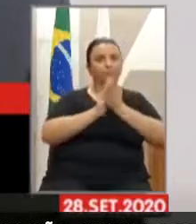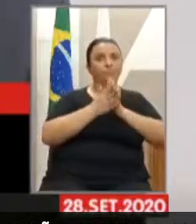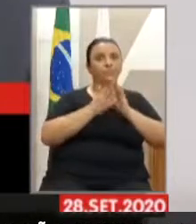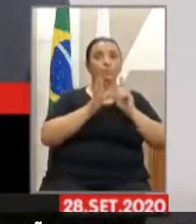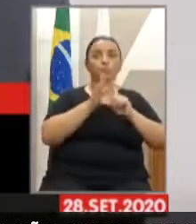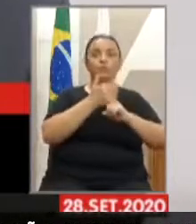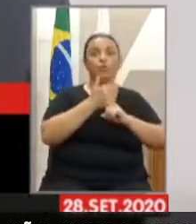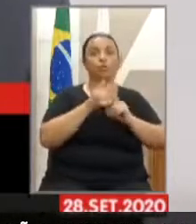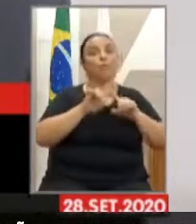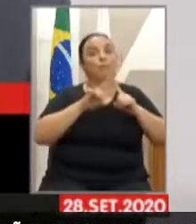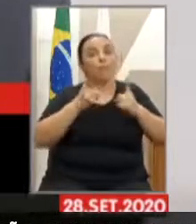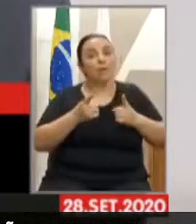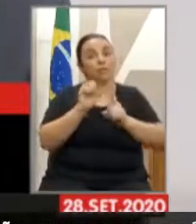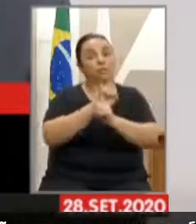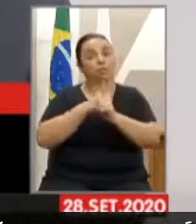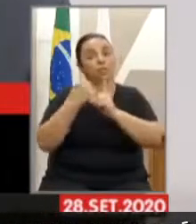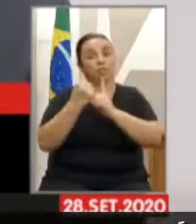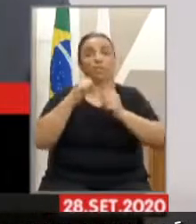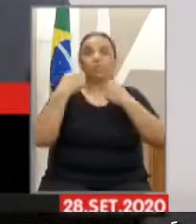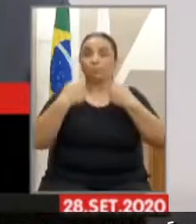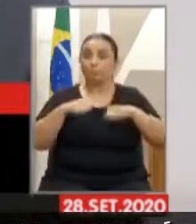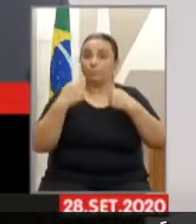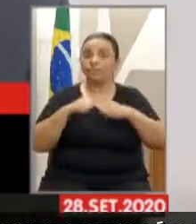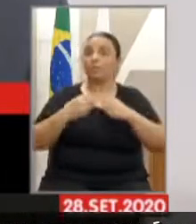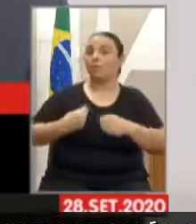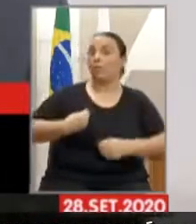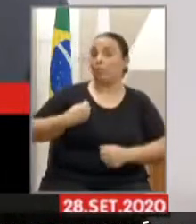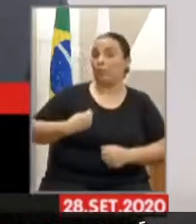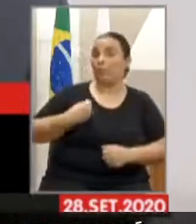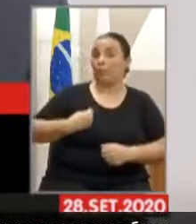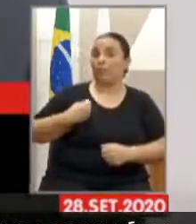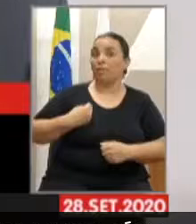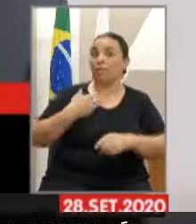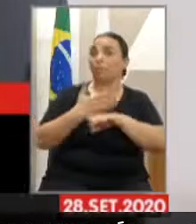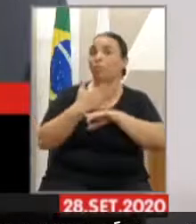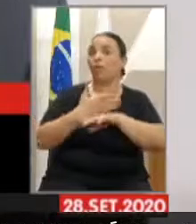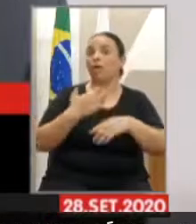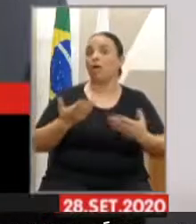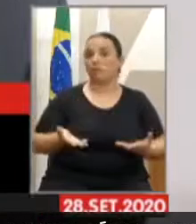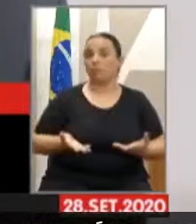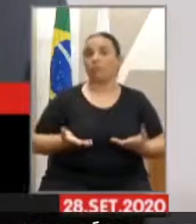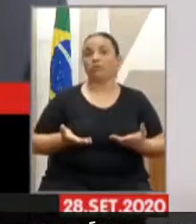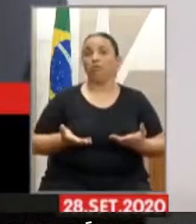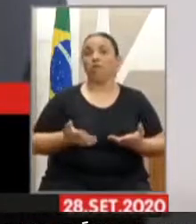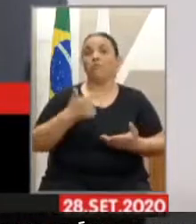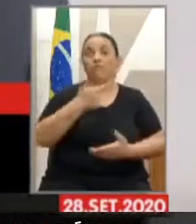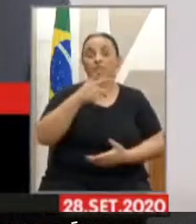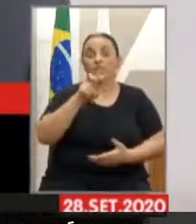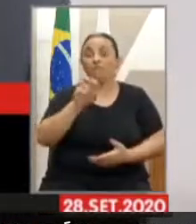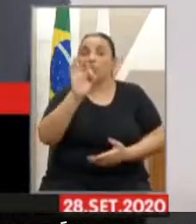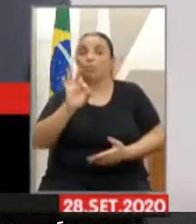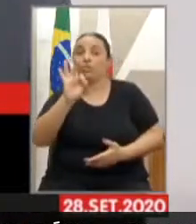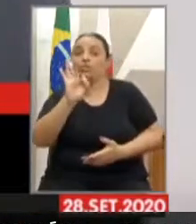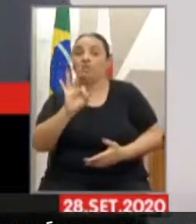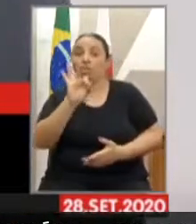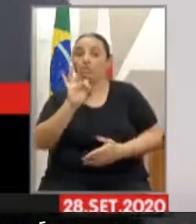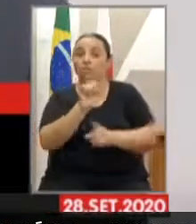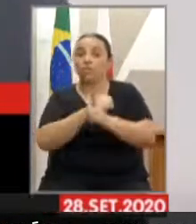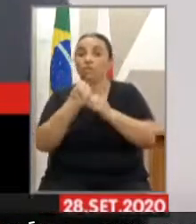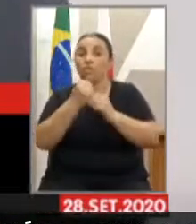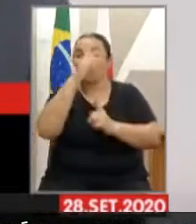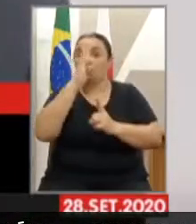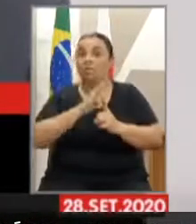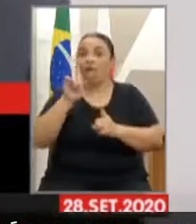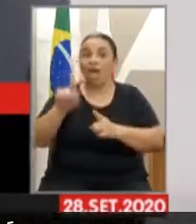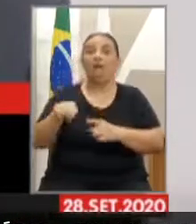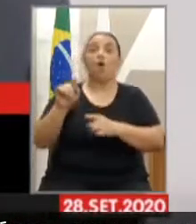que participar. O número que eu falo aqui é muito expressivo, são praticamente 25% da sociedade brasileira. Então, nós não podemos falar que